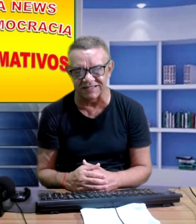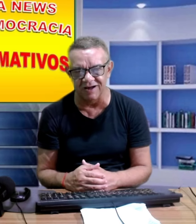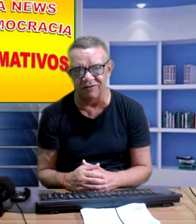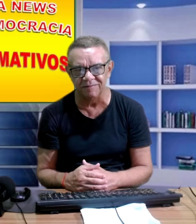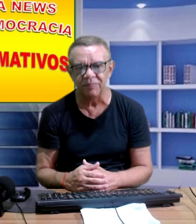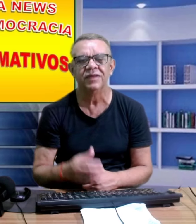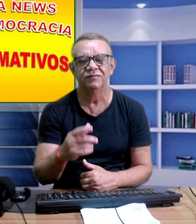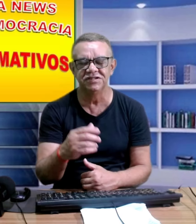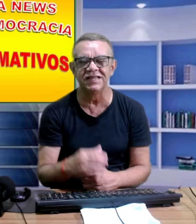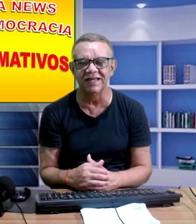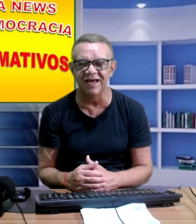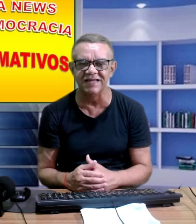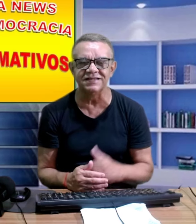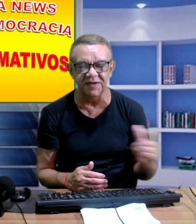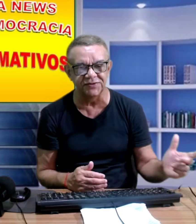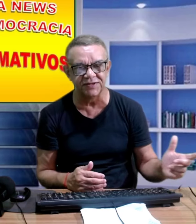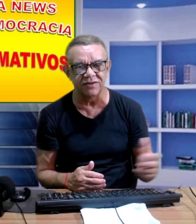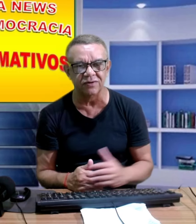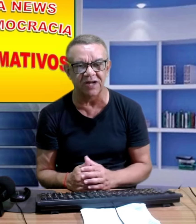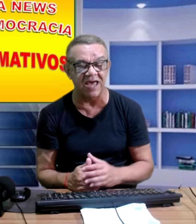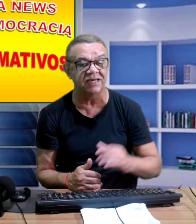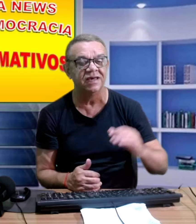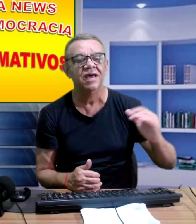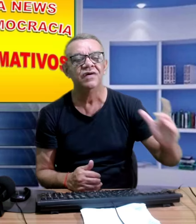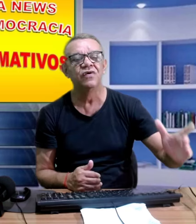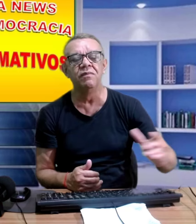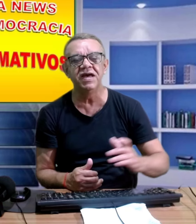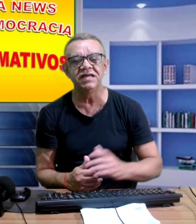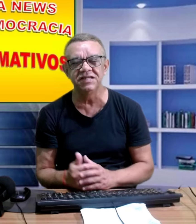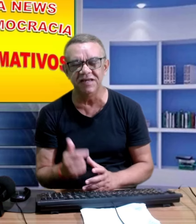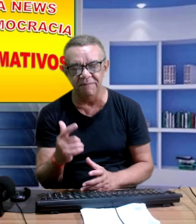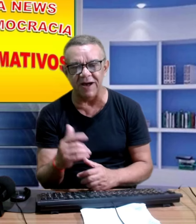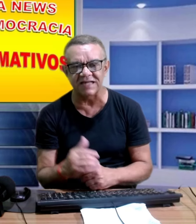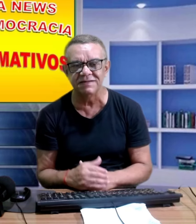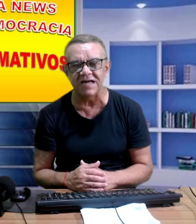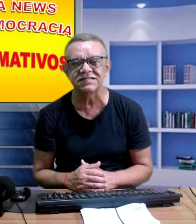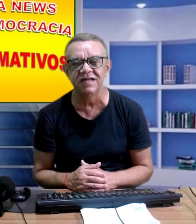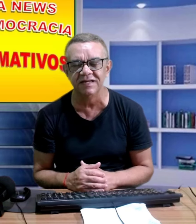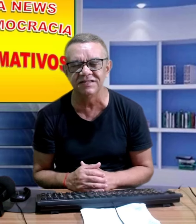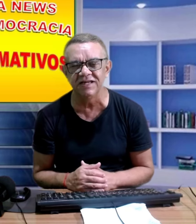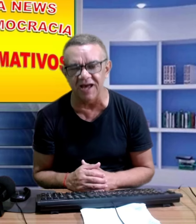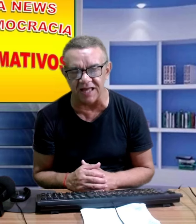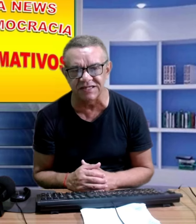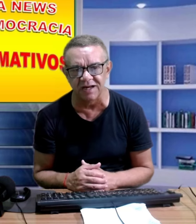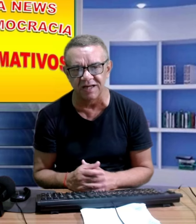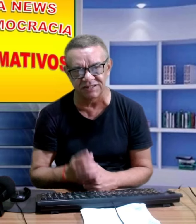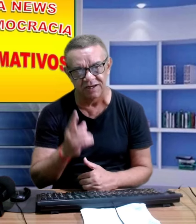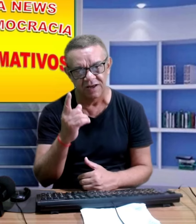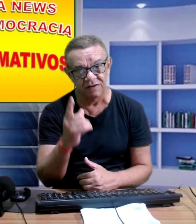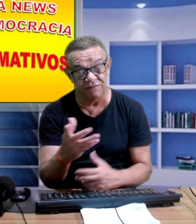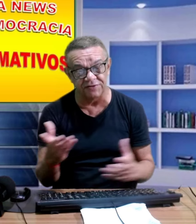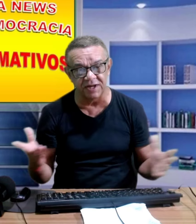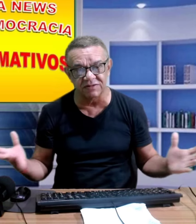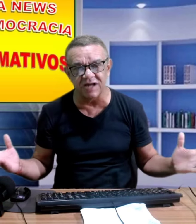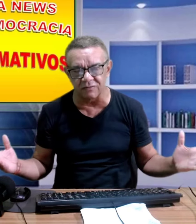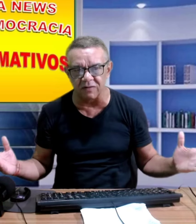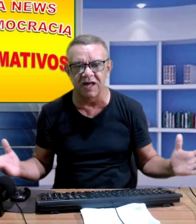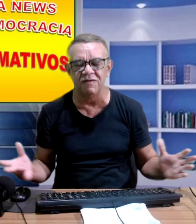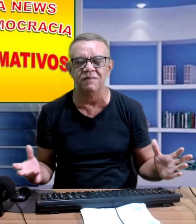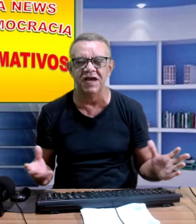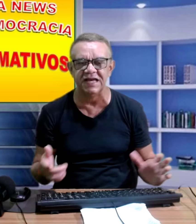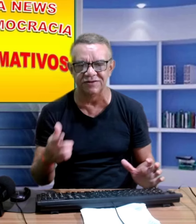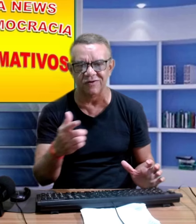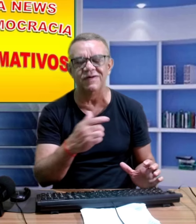informação? Por gentileza Mete o dedo no like Comente E passe bastante Adiante Voltamos a